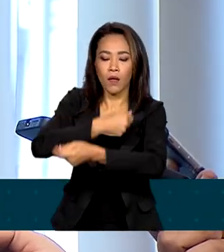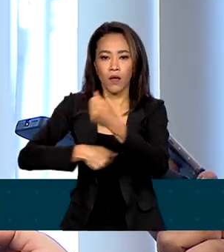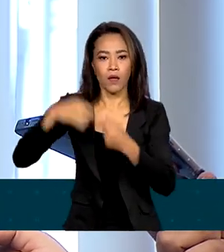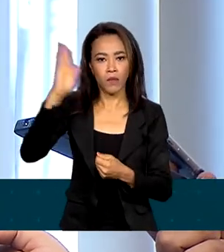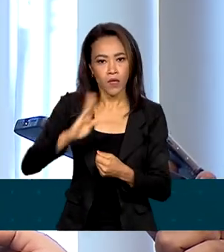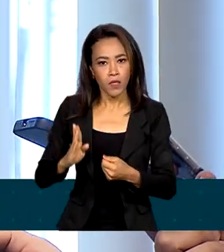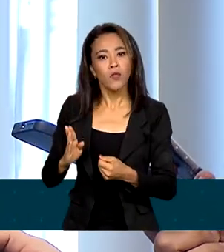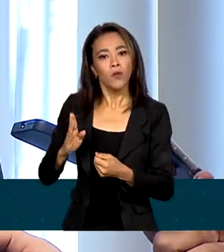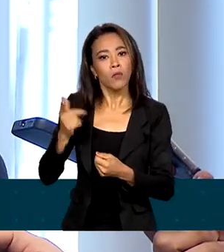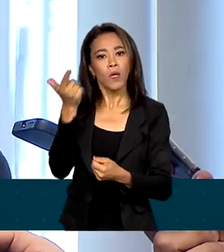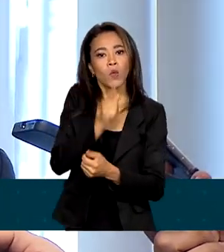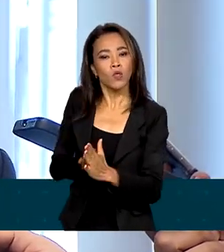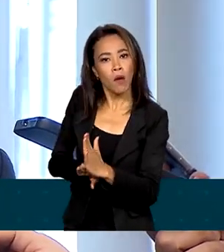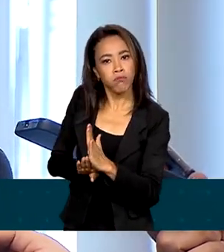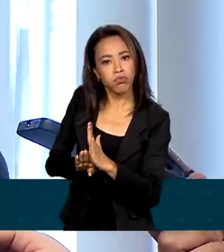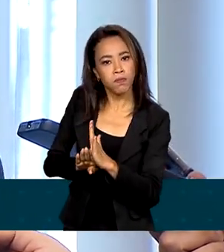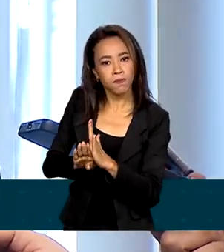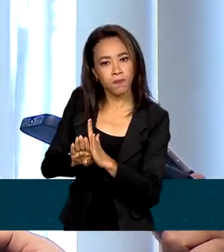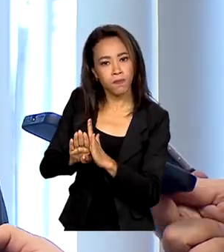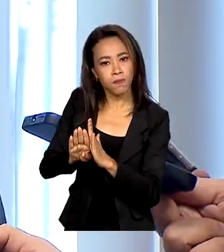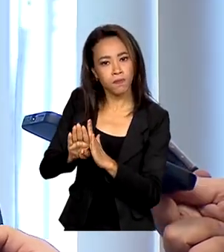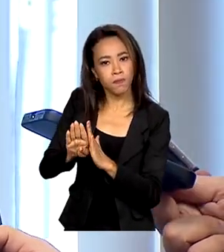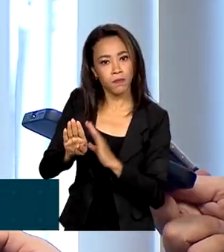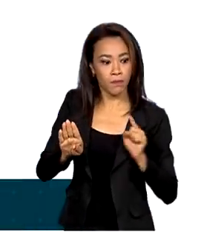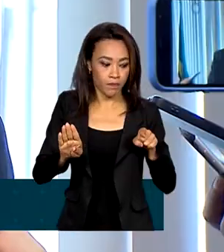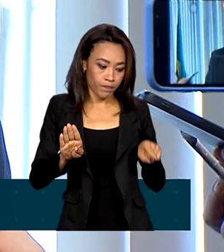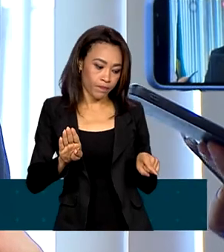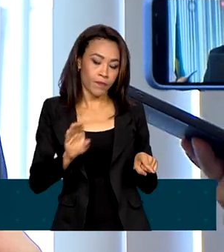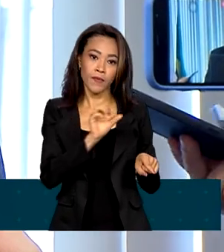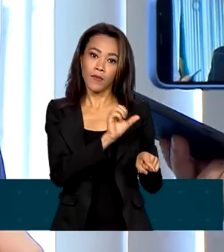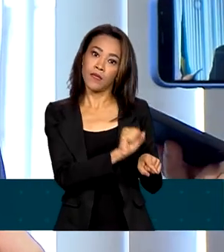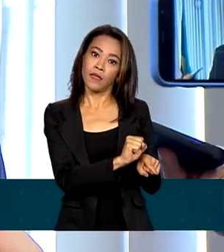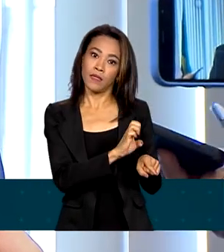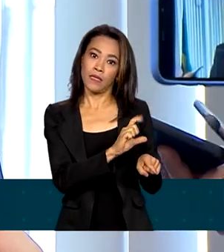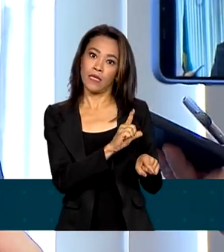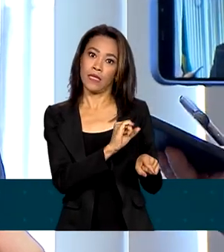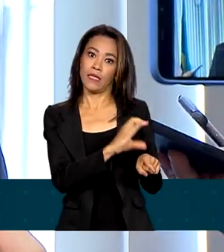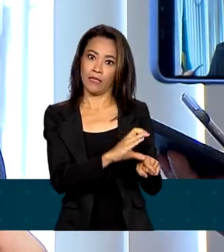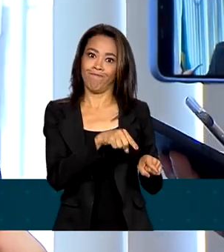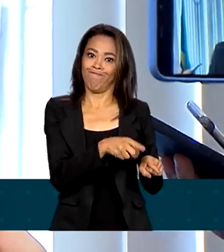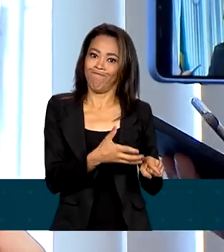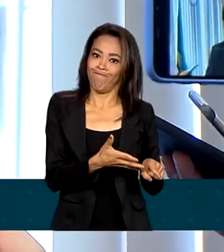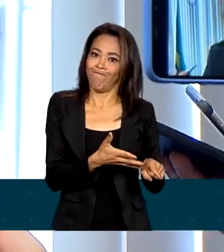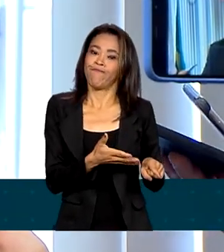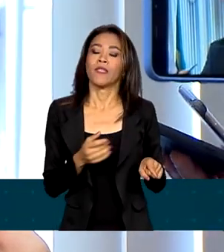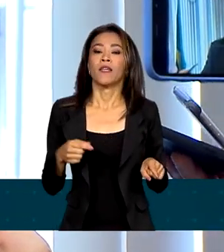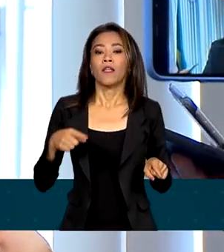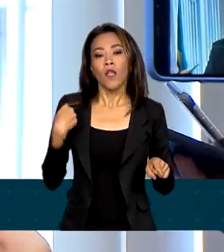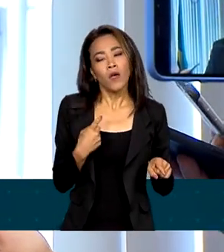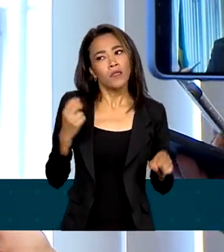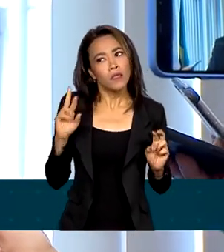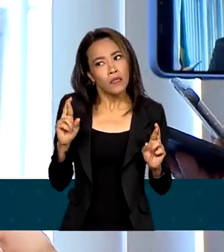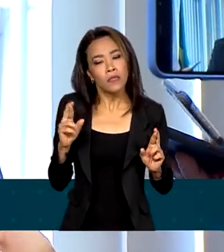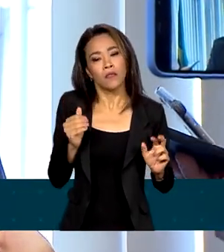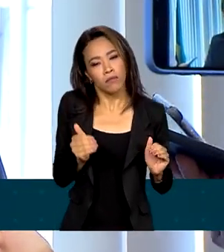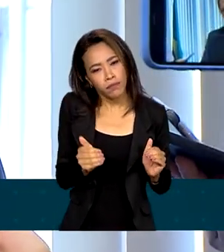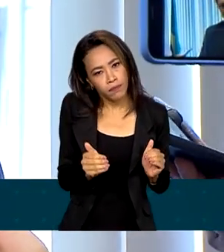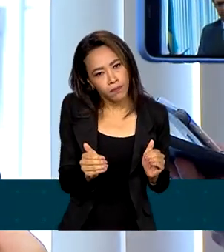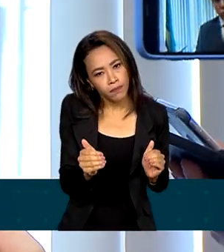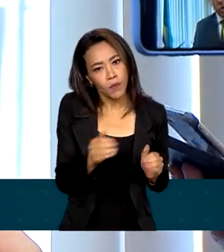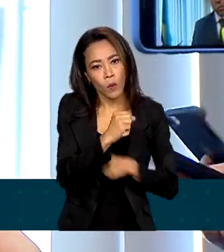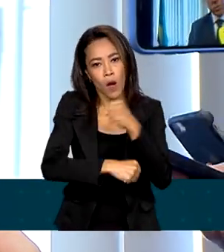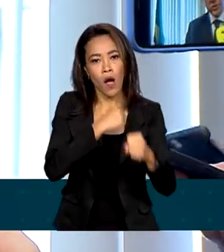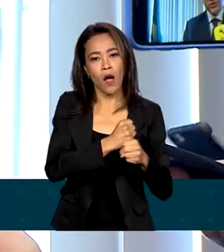crescimento e a taxa Selic está inibindo. O que esperamos é, no decorrer do ano, que a economia